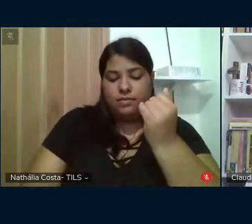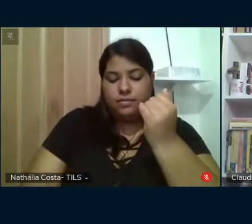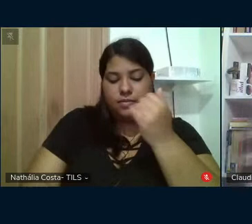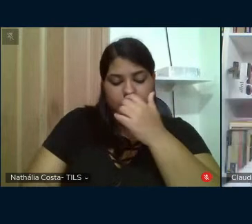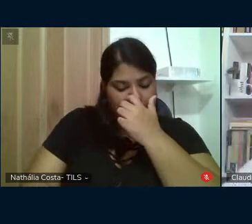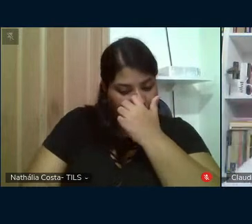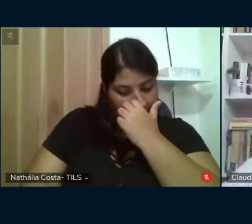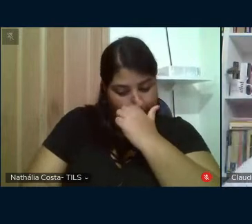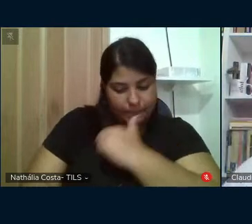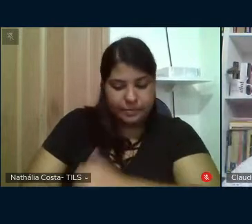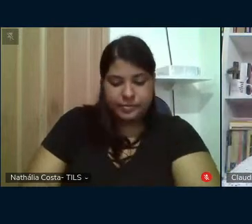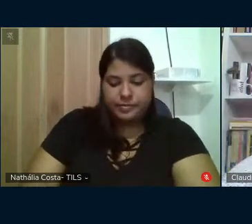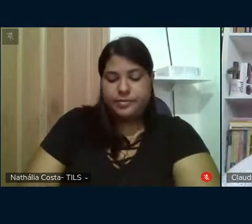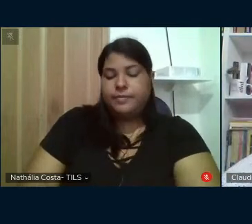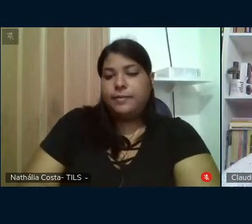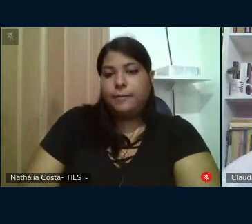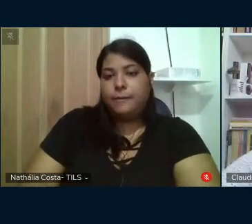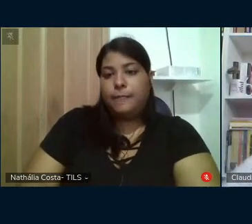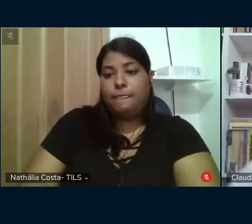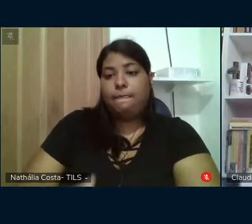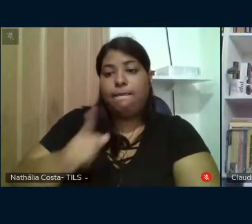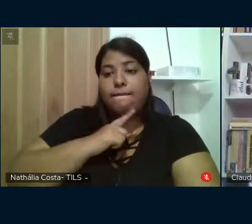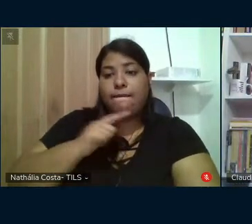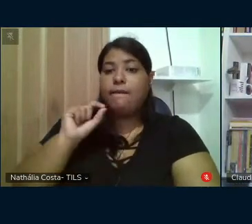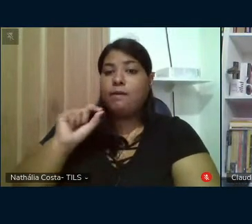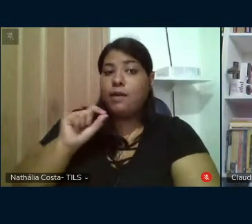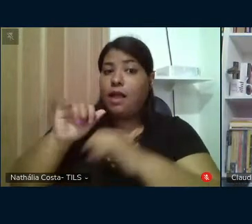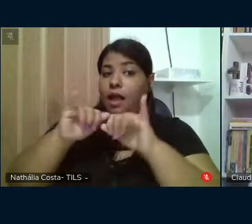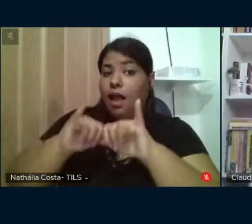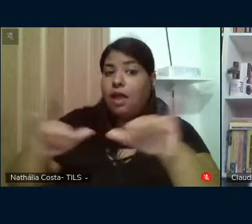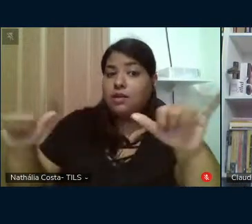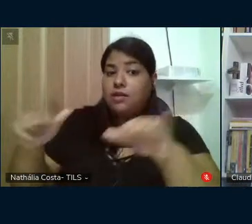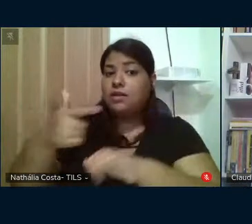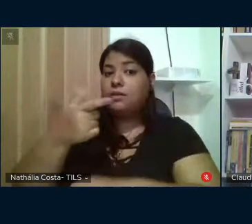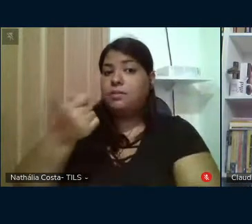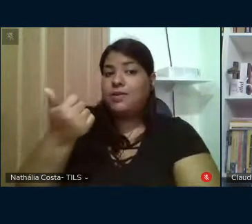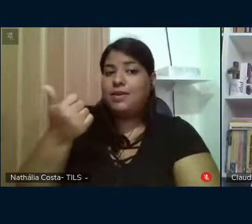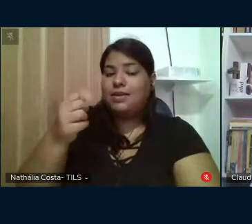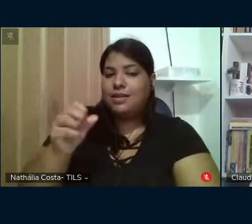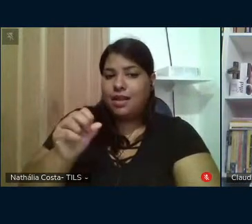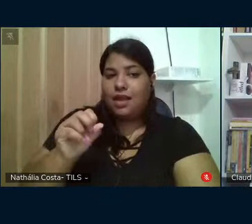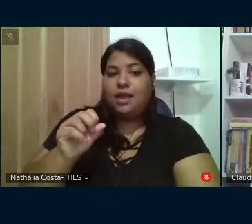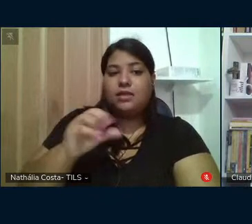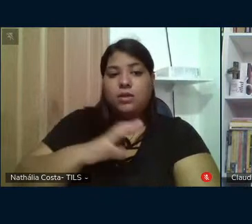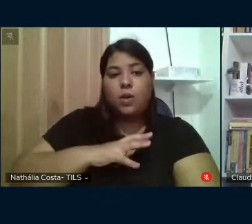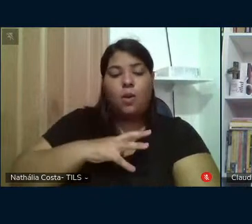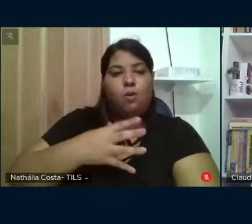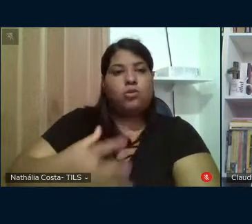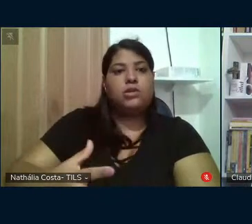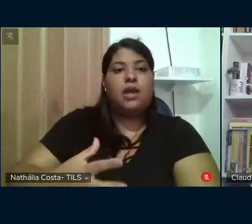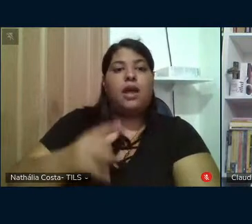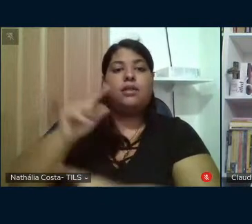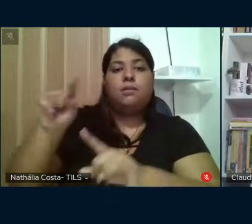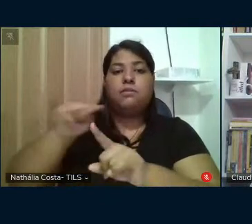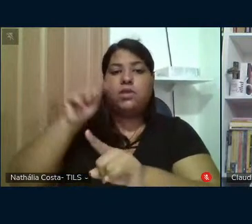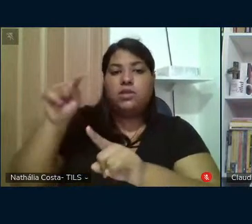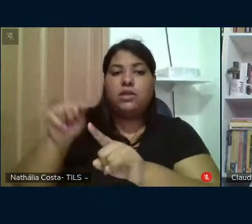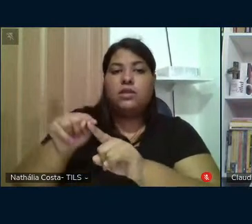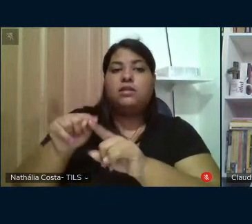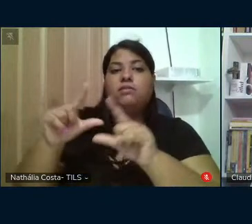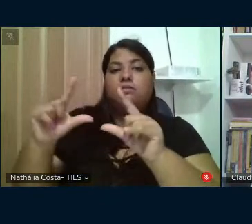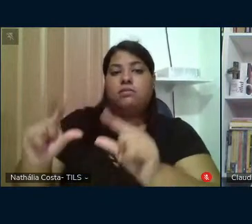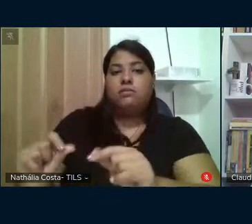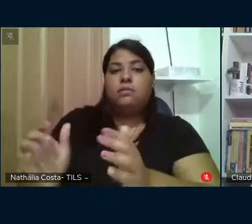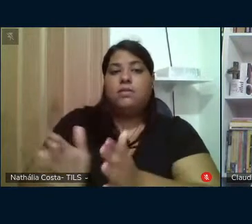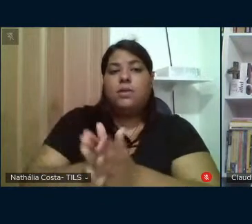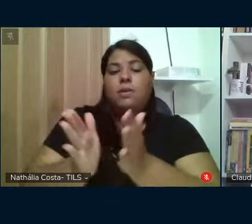uma reconexão com a expectativa anunciada ainda em 2010 da ousada meta de erradicação da pobreza em